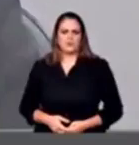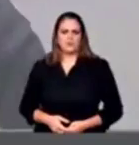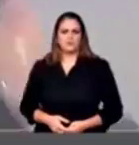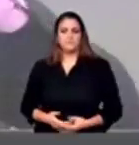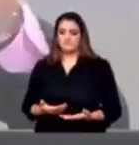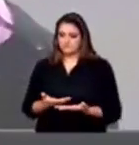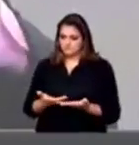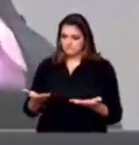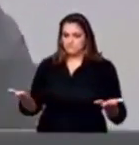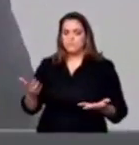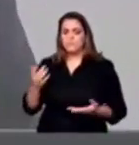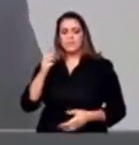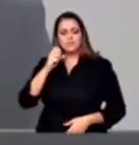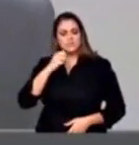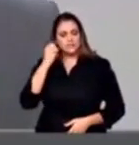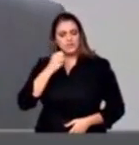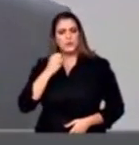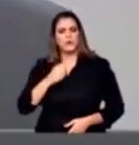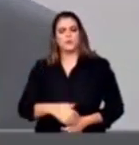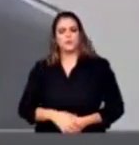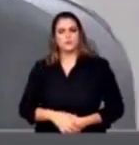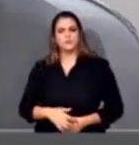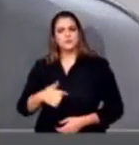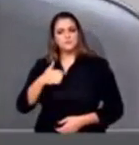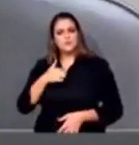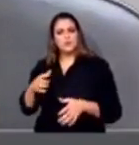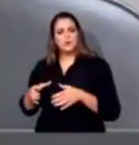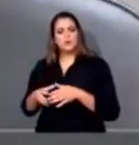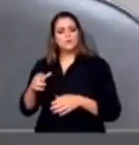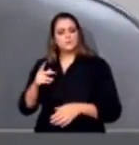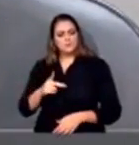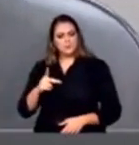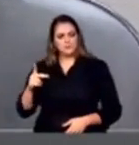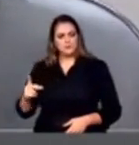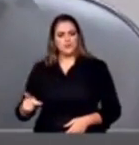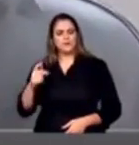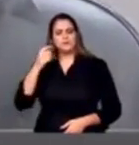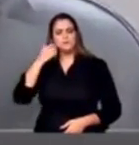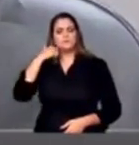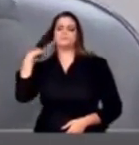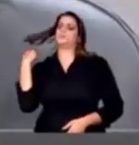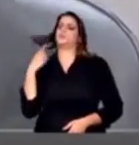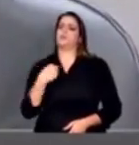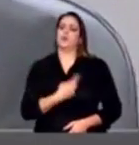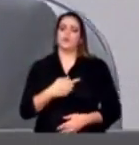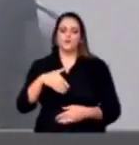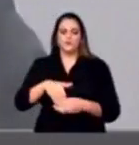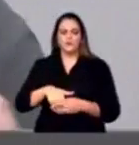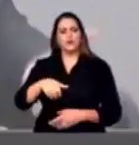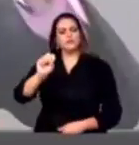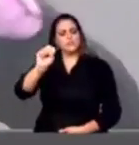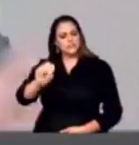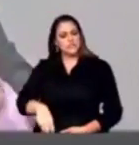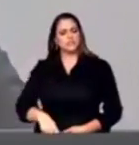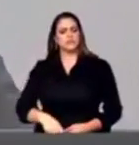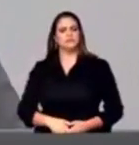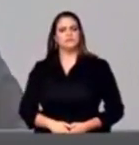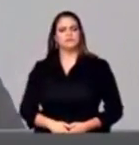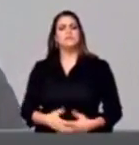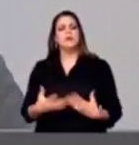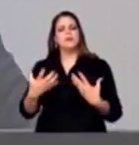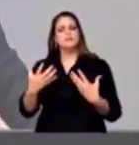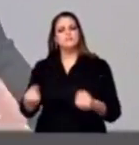em nome do Bloco Parlamentar Democracia Progressista, encaminhamos o voto, sim, pela admissibilidade do